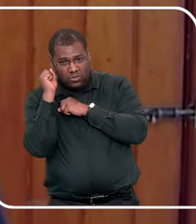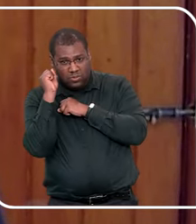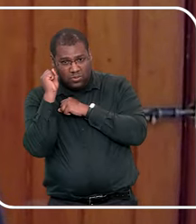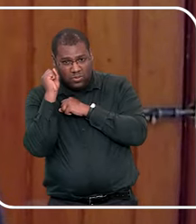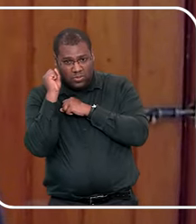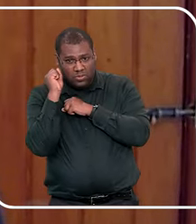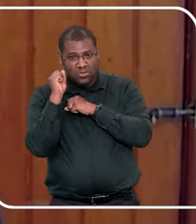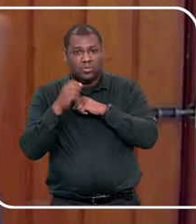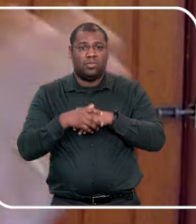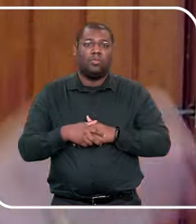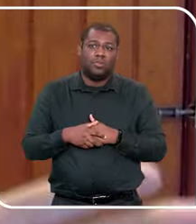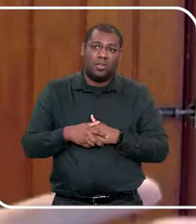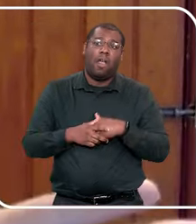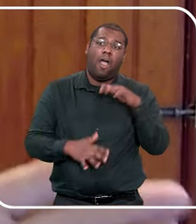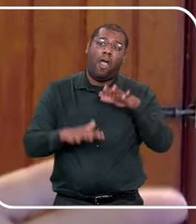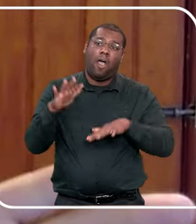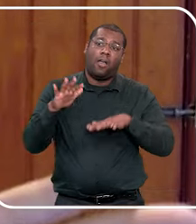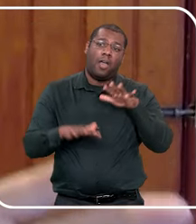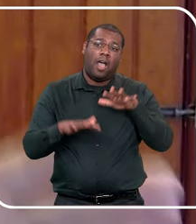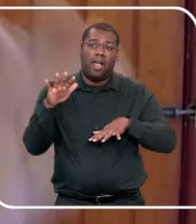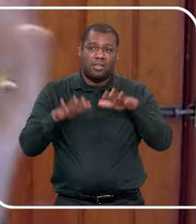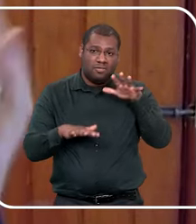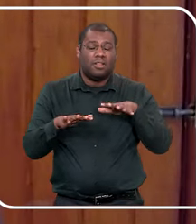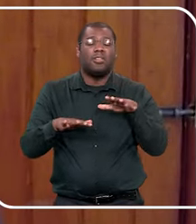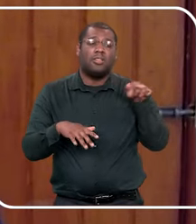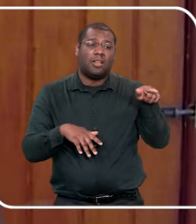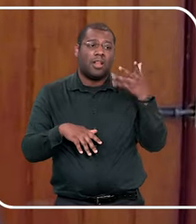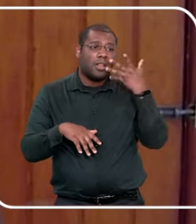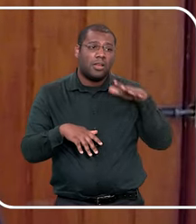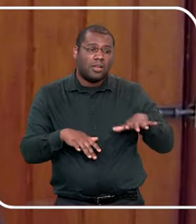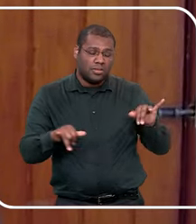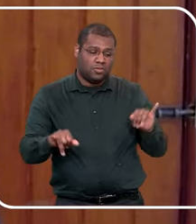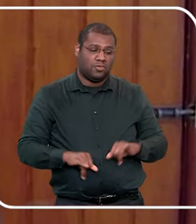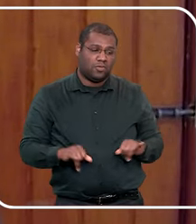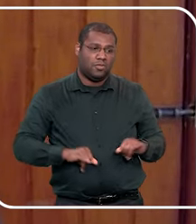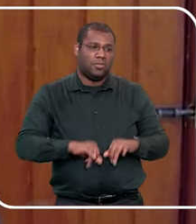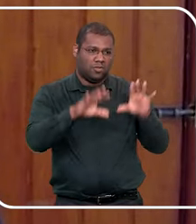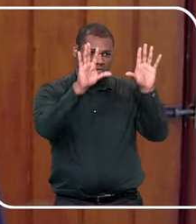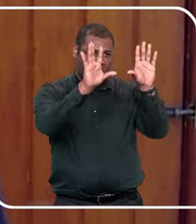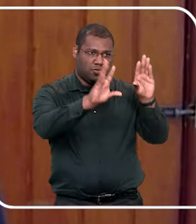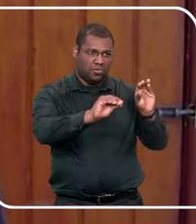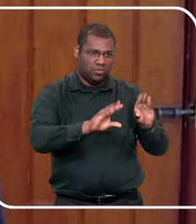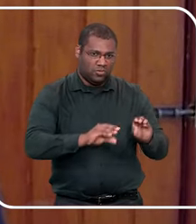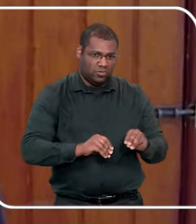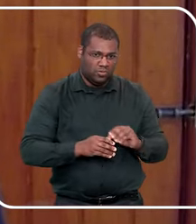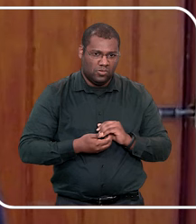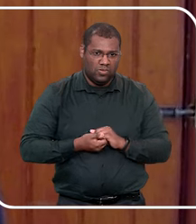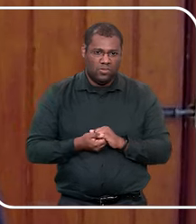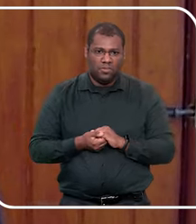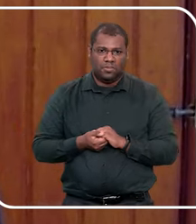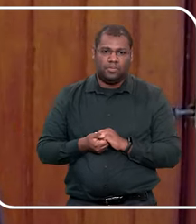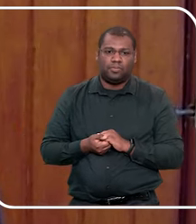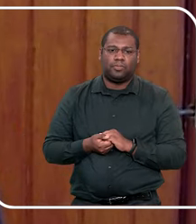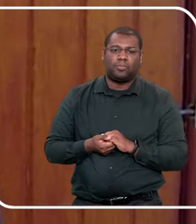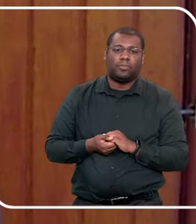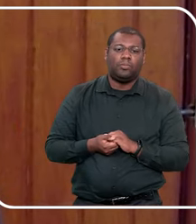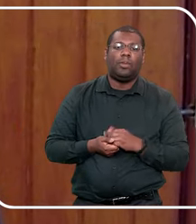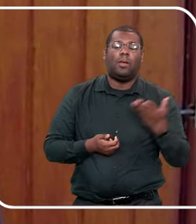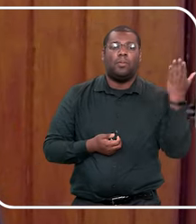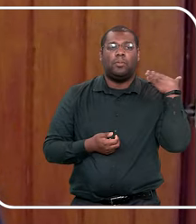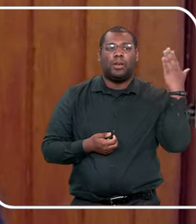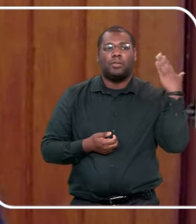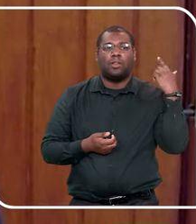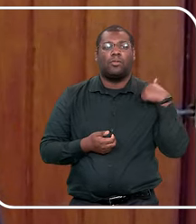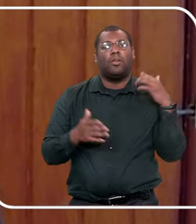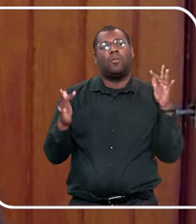quarto, pode ser um monte de coisa, gente, mas pode ser sinal de abuso, tá, é, porque ela acorda com somo